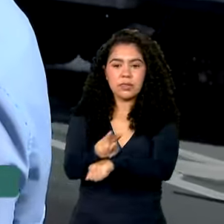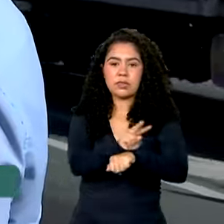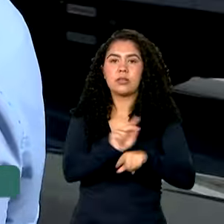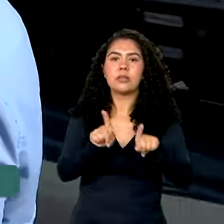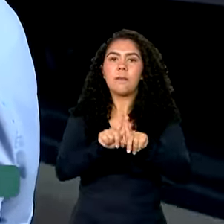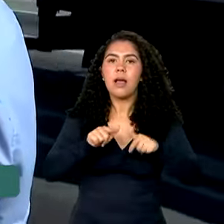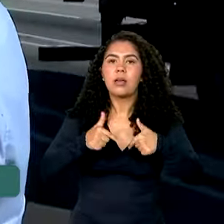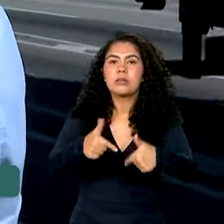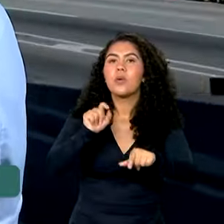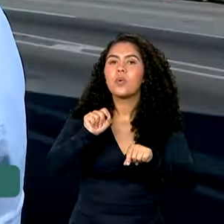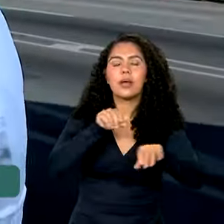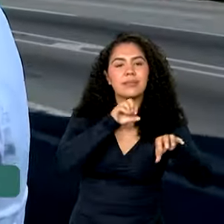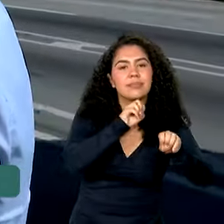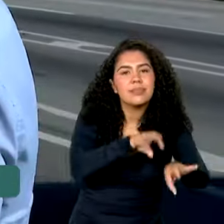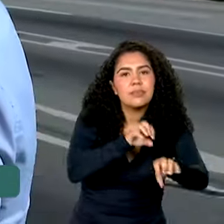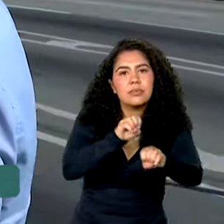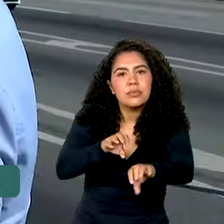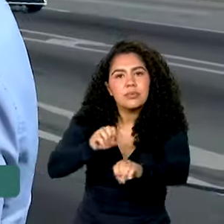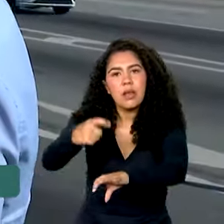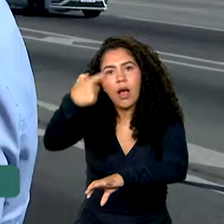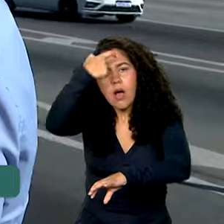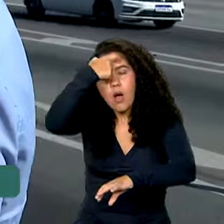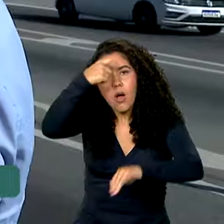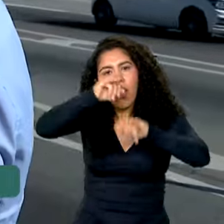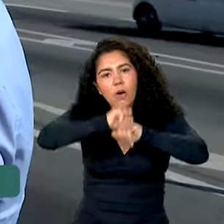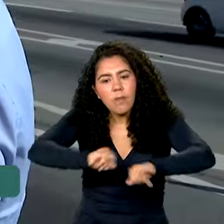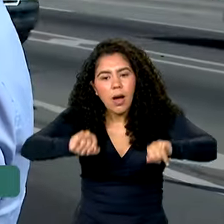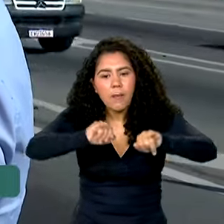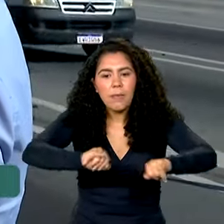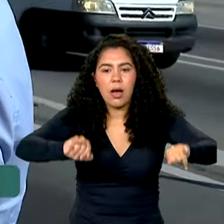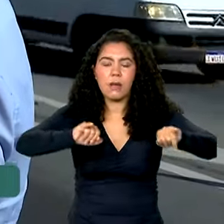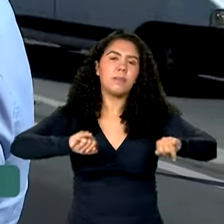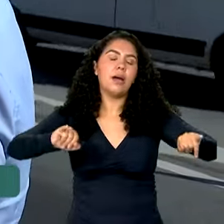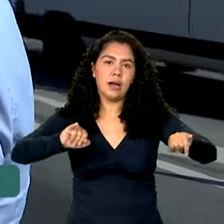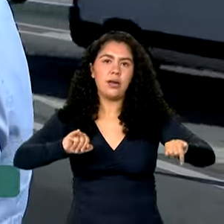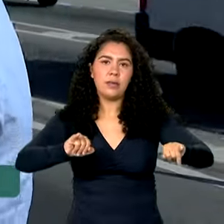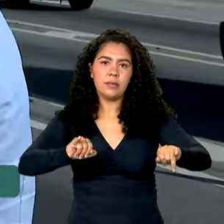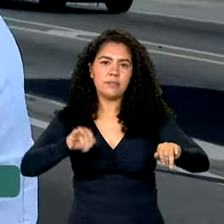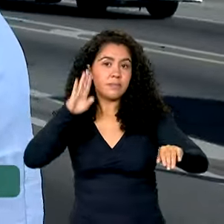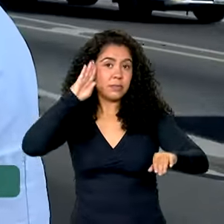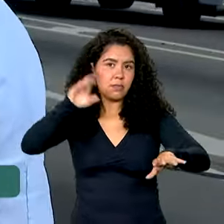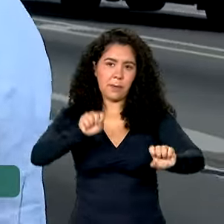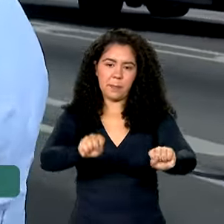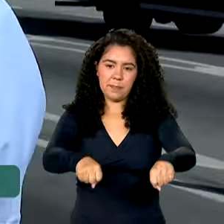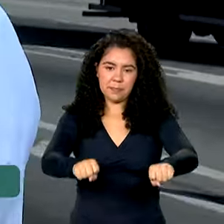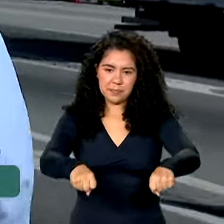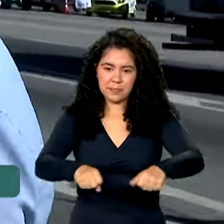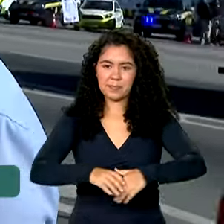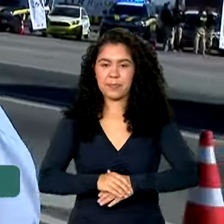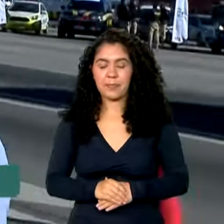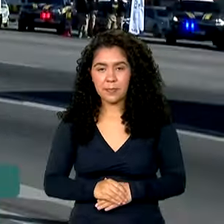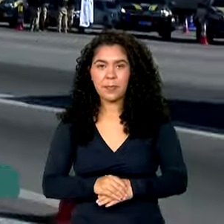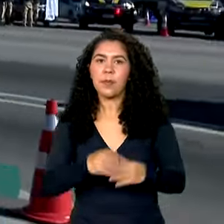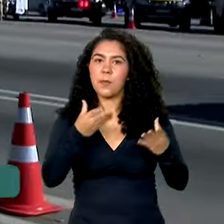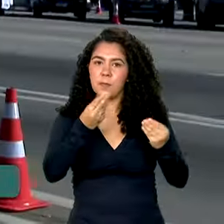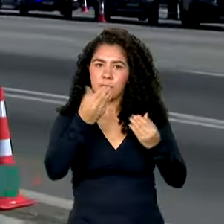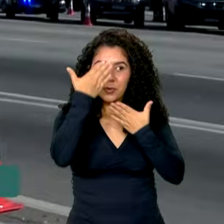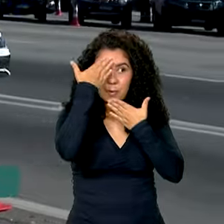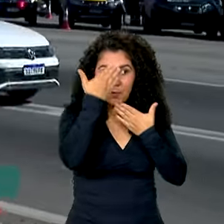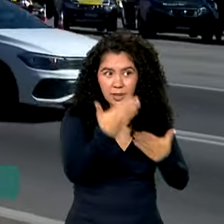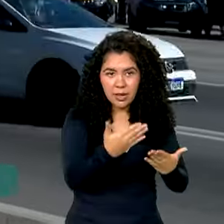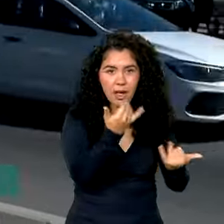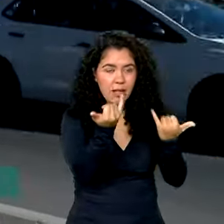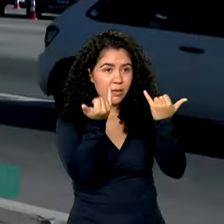ação educativa, que aqui nós estamos fazendo também, realizando com os motociclistas. Certo. Muito obrigado pelas informações,